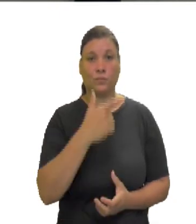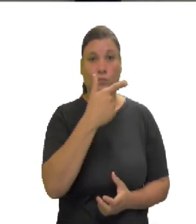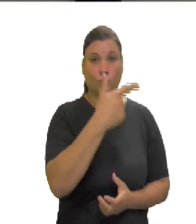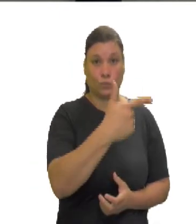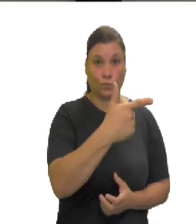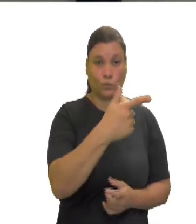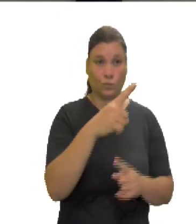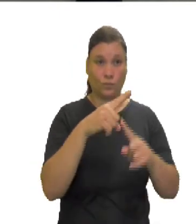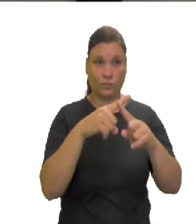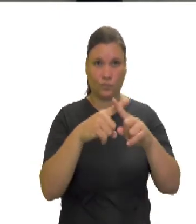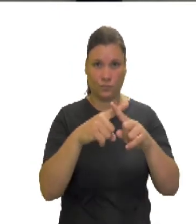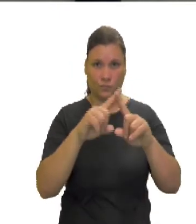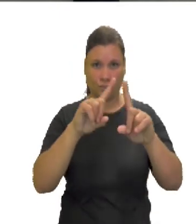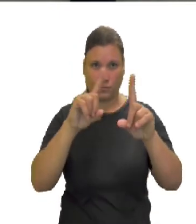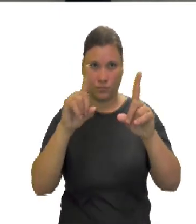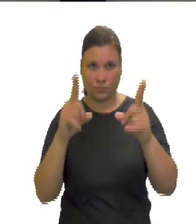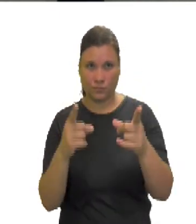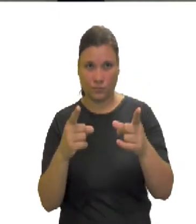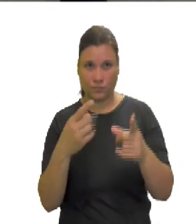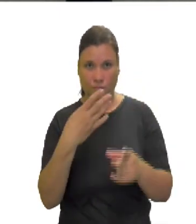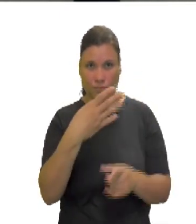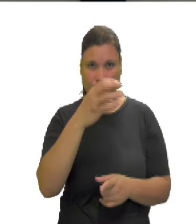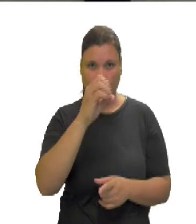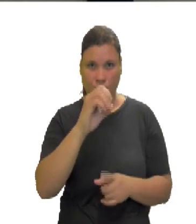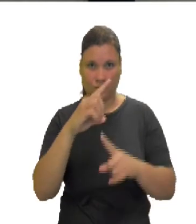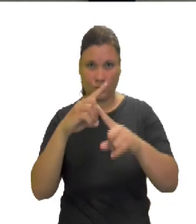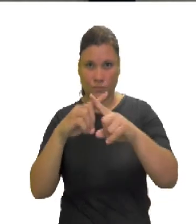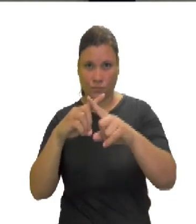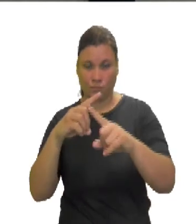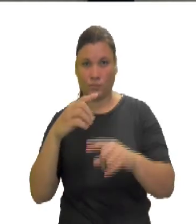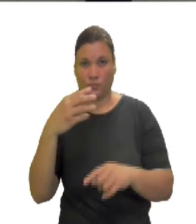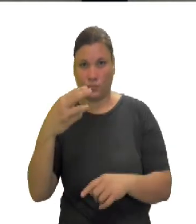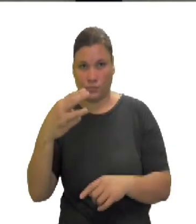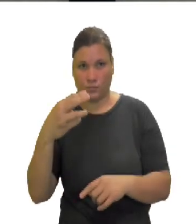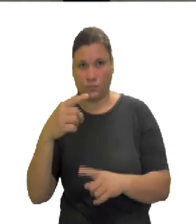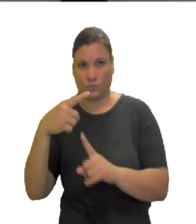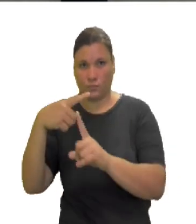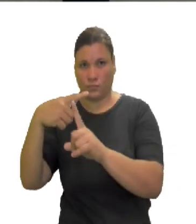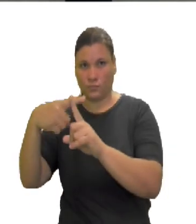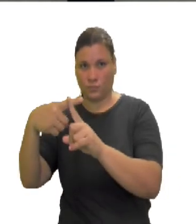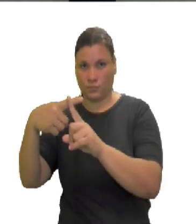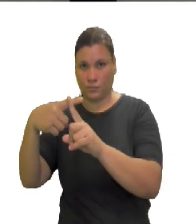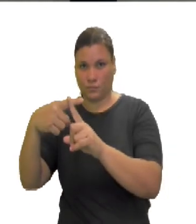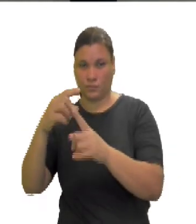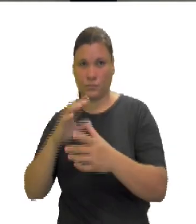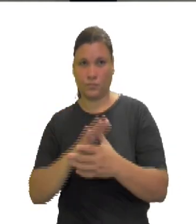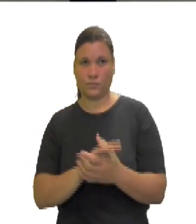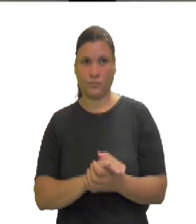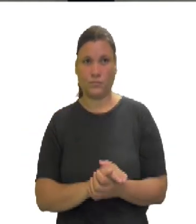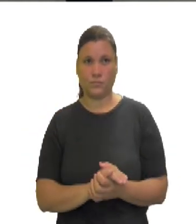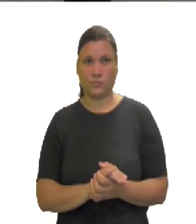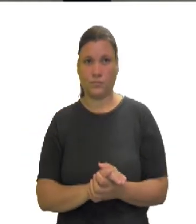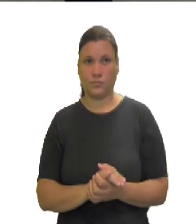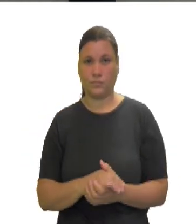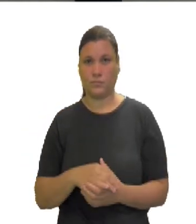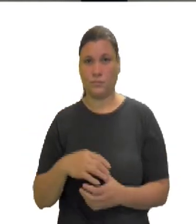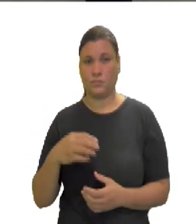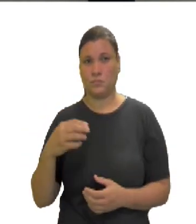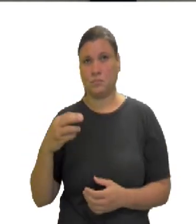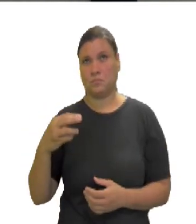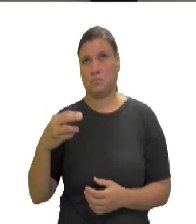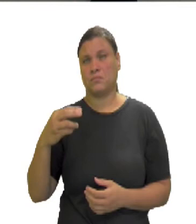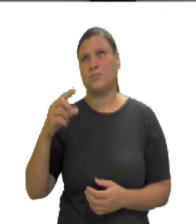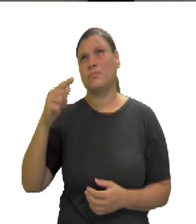termo pelo segundo, mais o quadrado do segundo, 3, 3 ao quadrado,